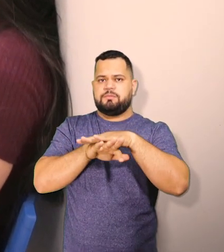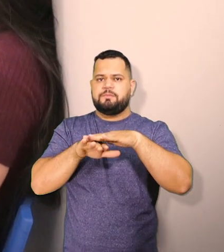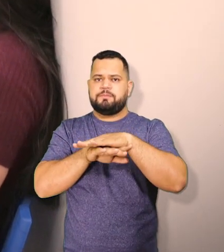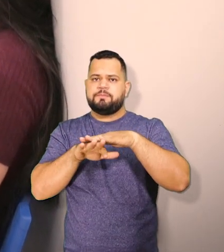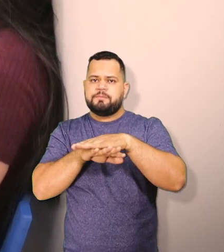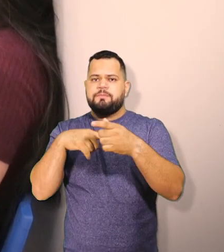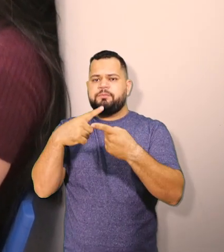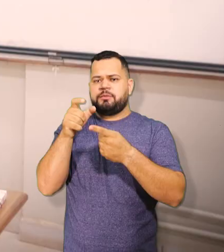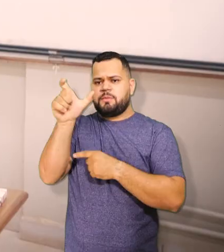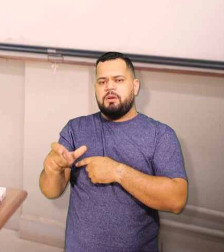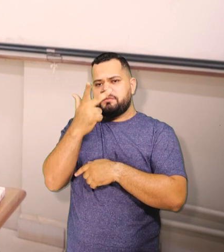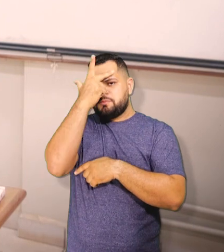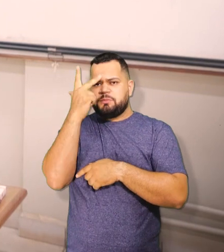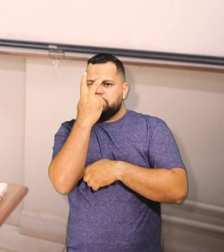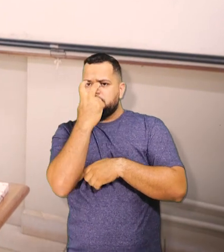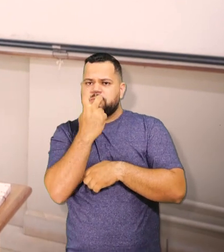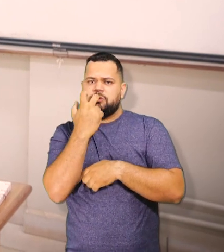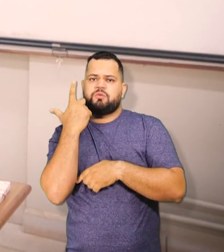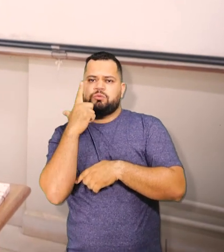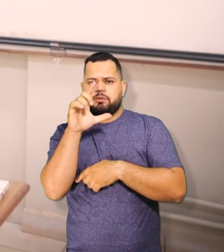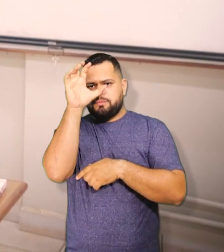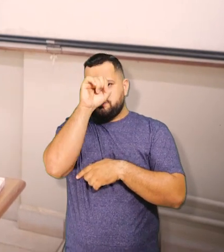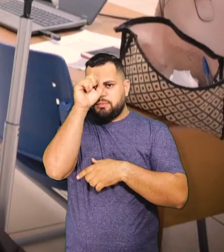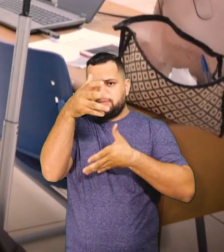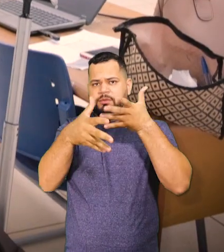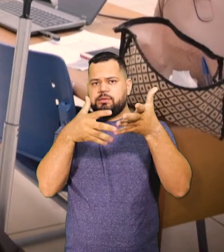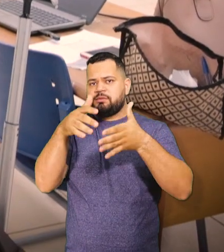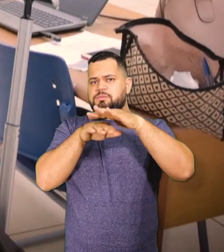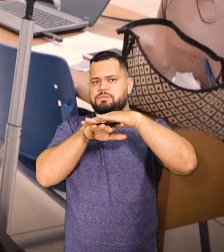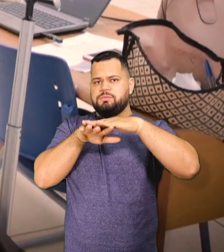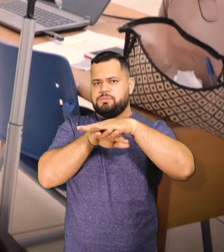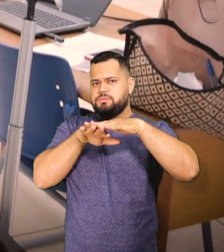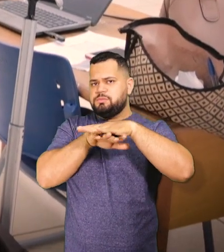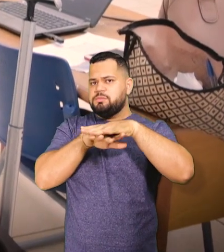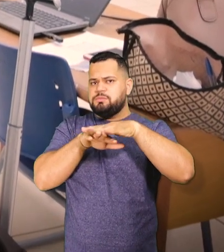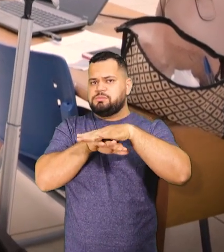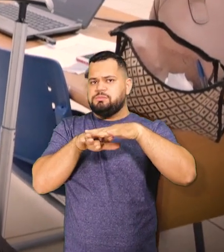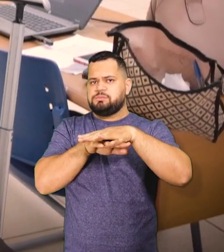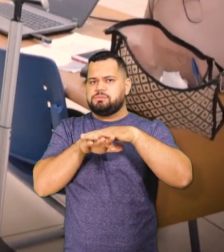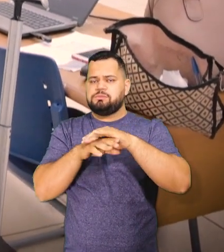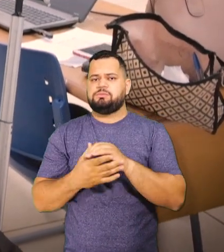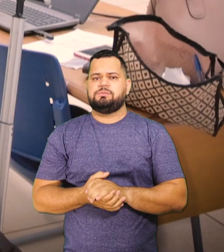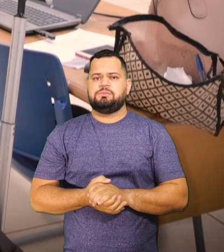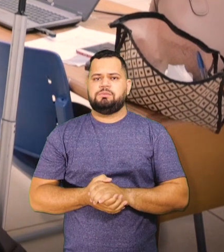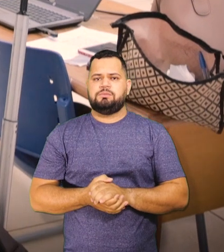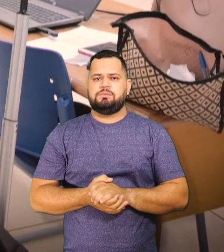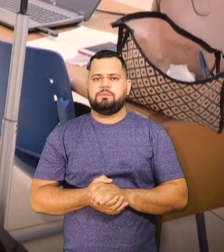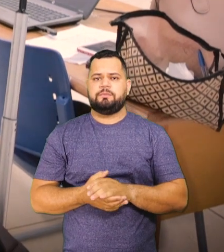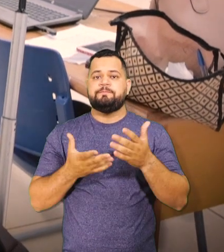porque uma pessoa cega tem essa possibilidade de aprender a Libras através do tato.